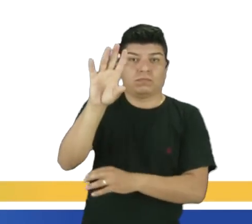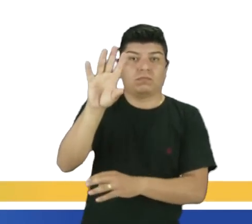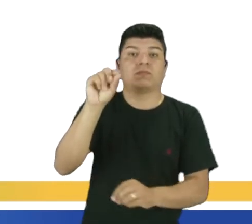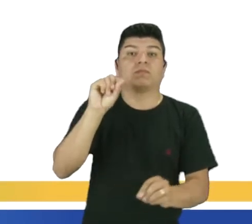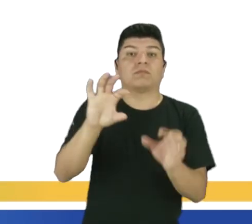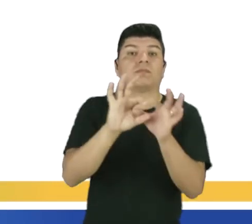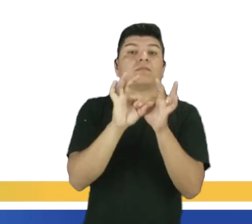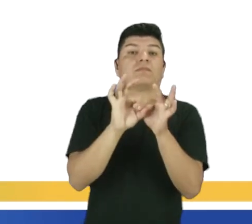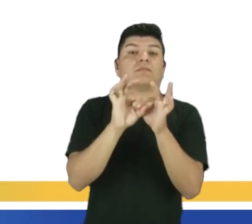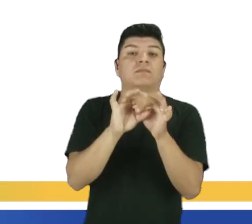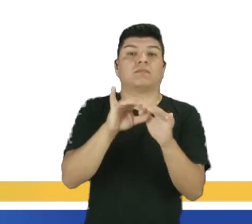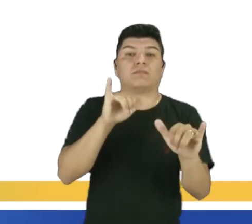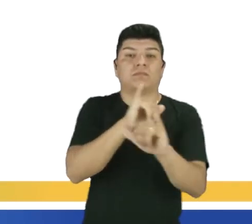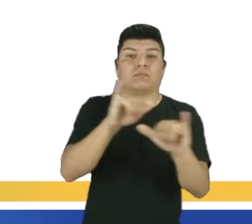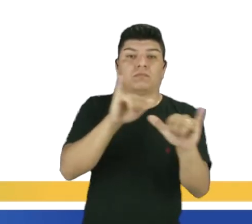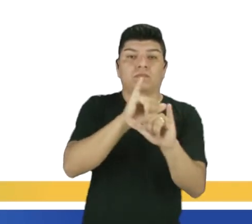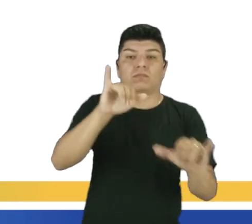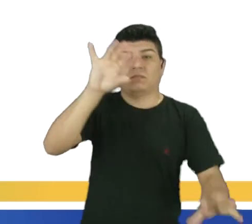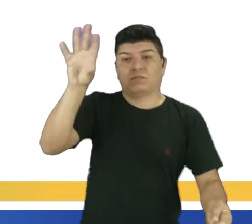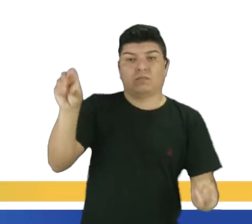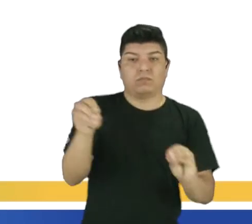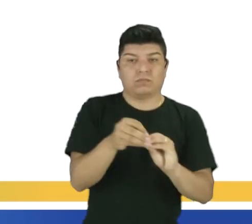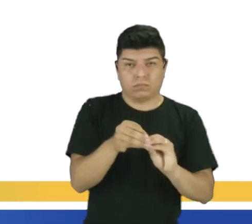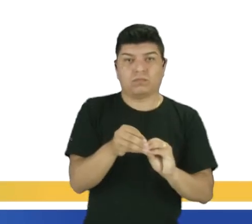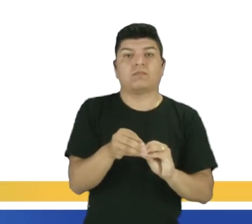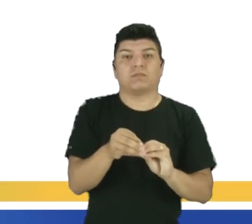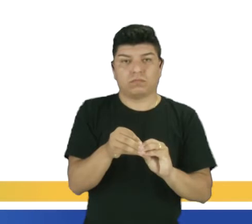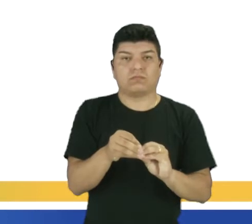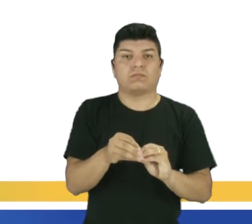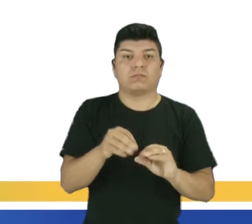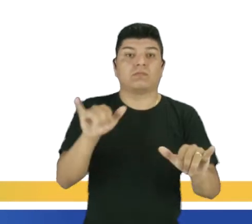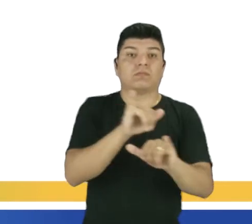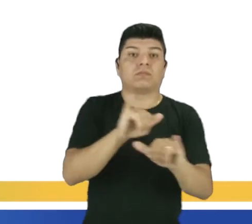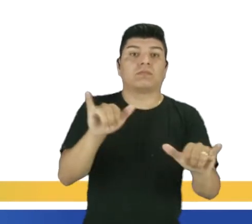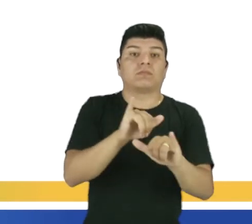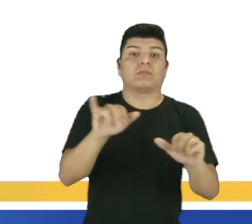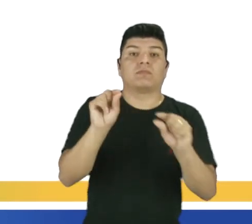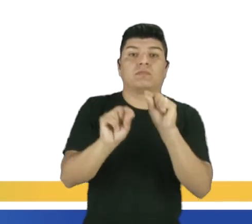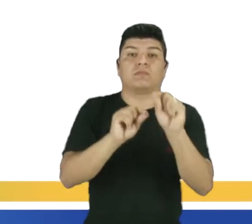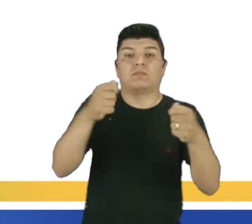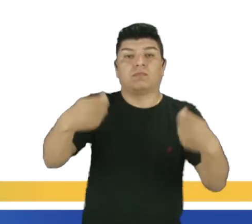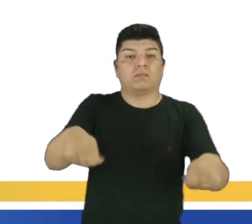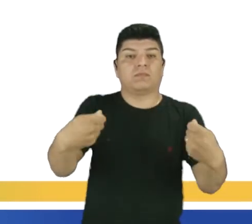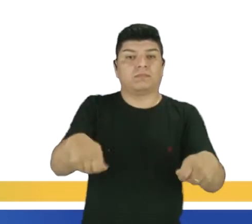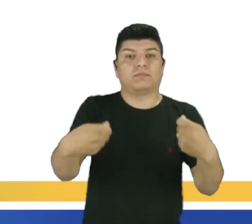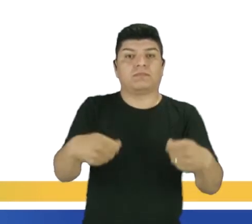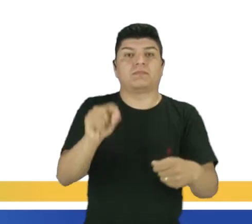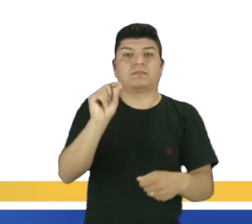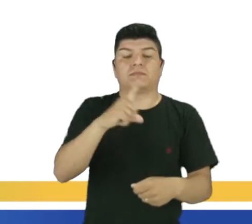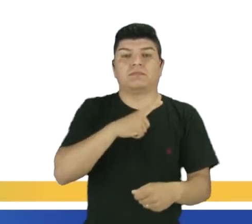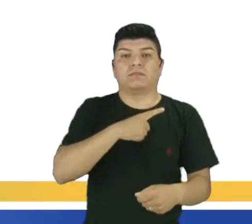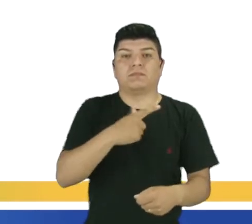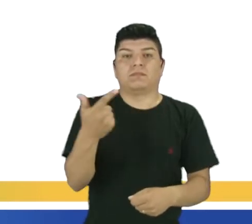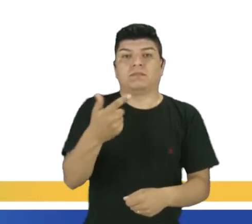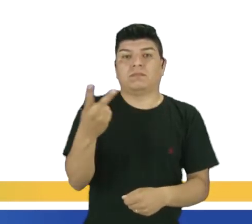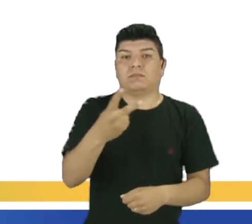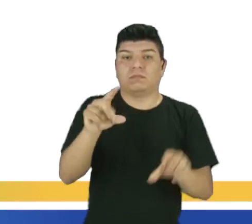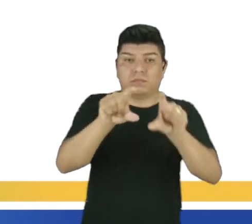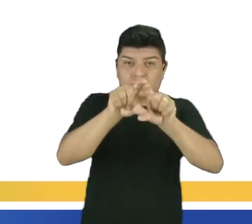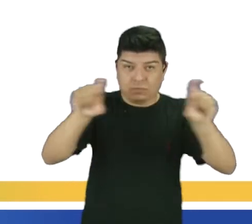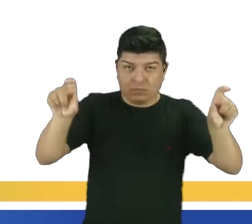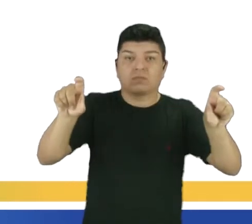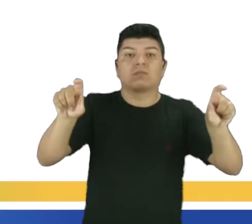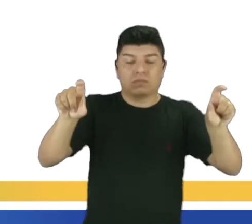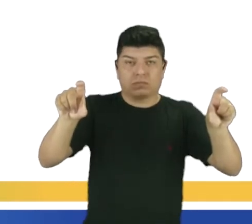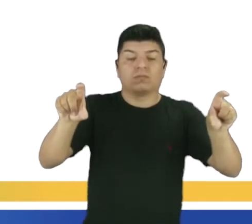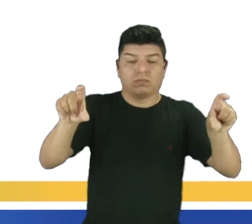informações que se completam. Essas informações precisam ter as duas orações, porque senão